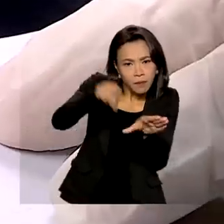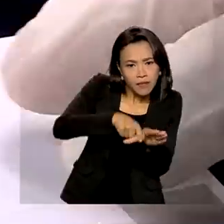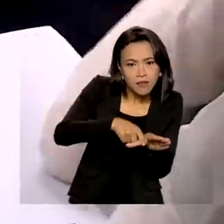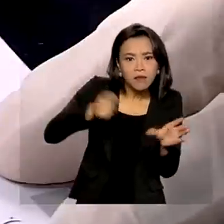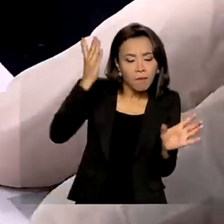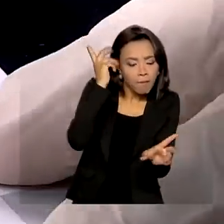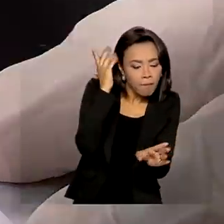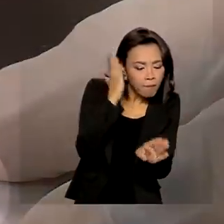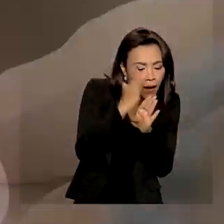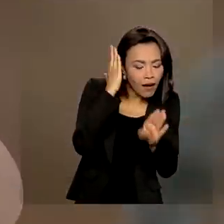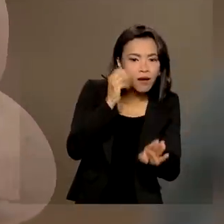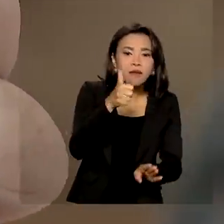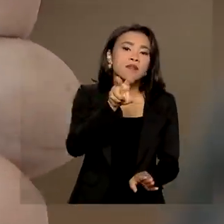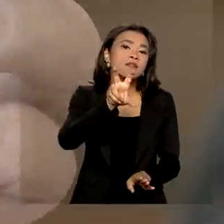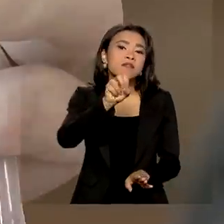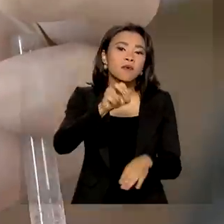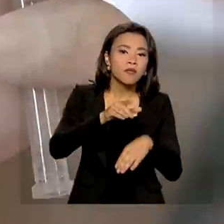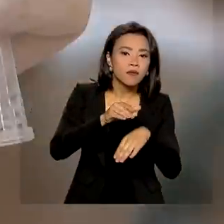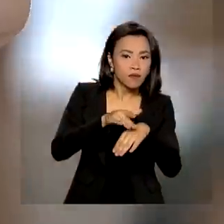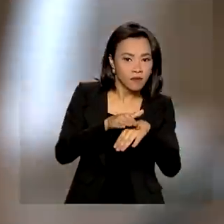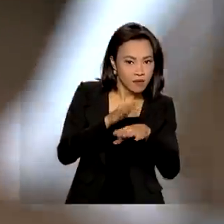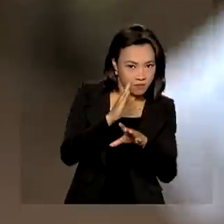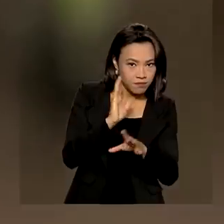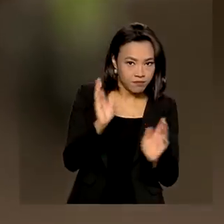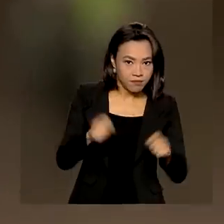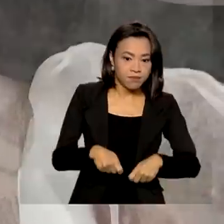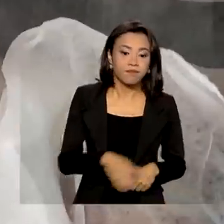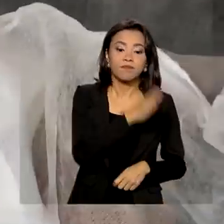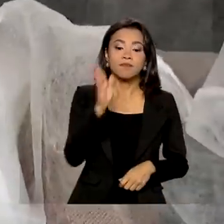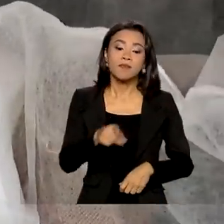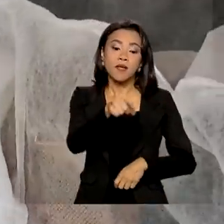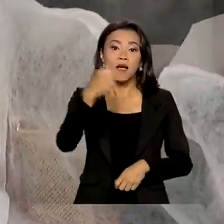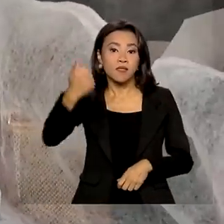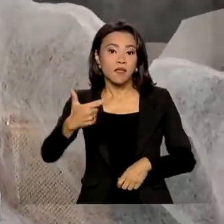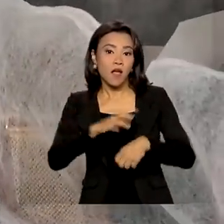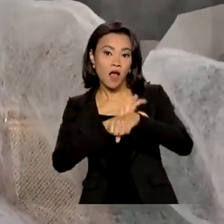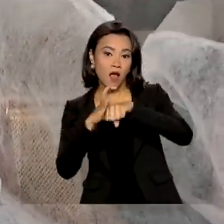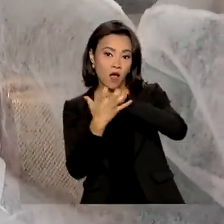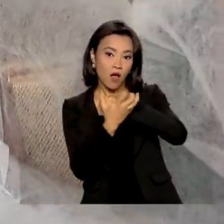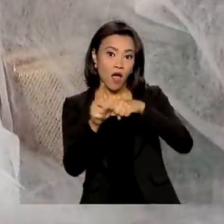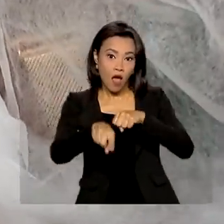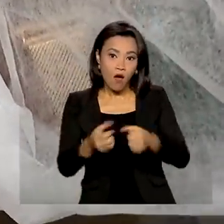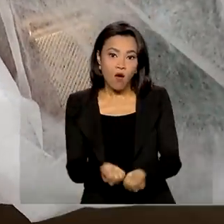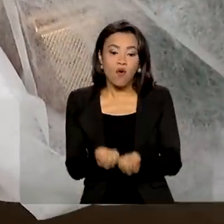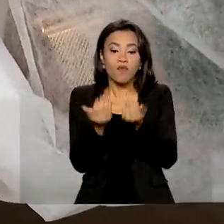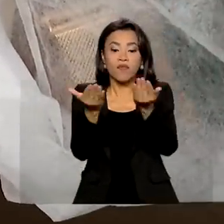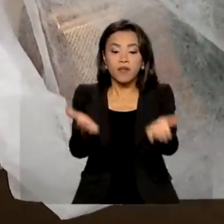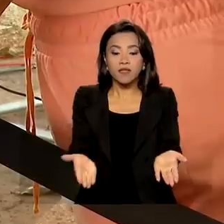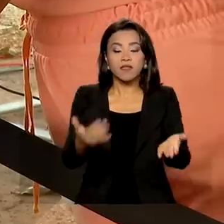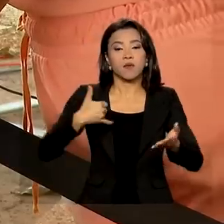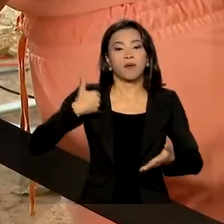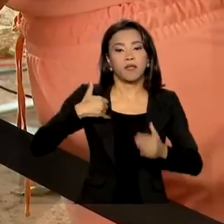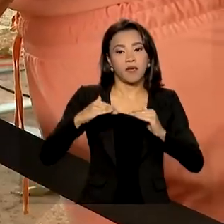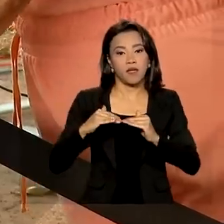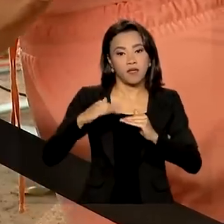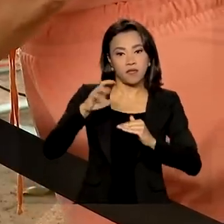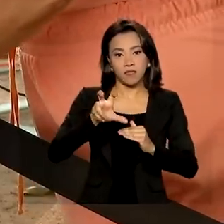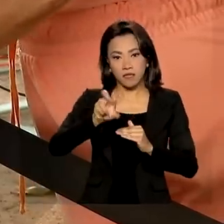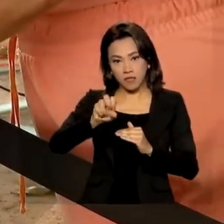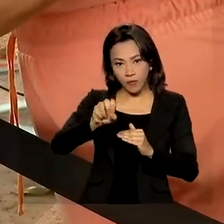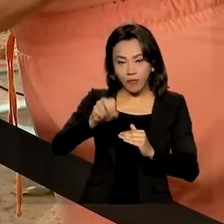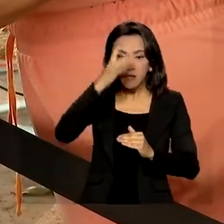doenças. Segunda dose de reforço contra a Covid-19 passa a ser oferecida para pessoas com 50 anos e